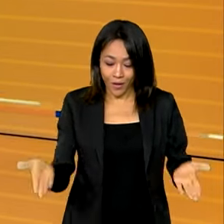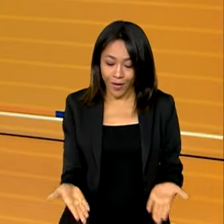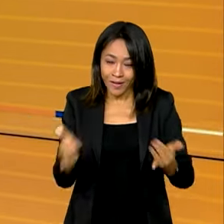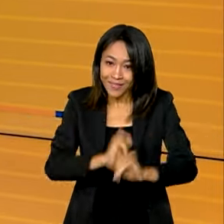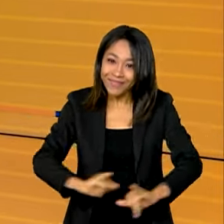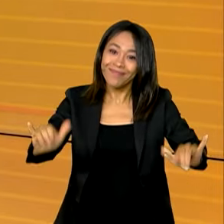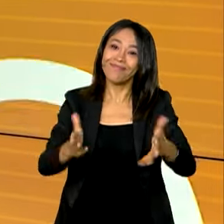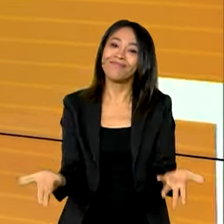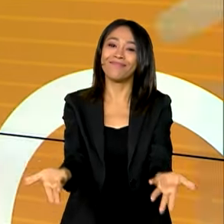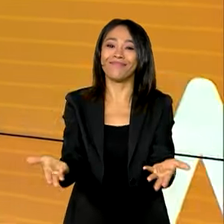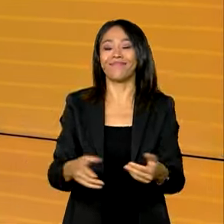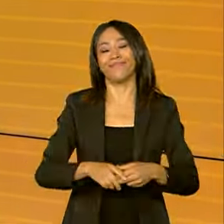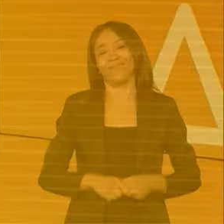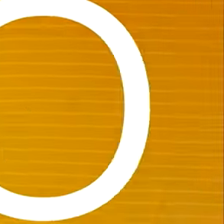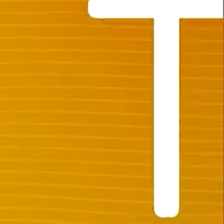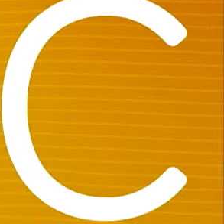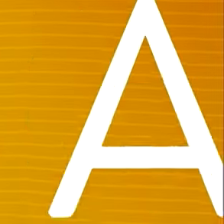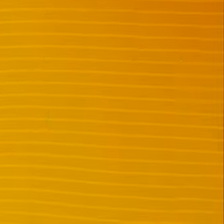Dia começa agora.